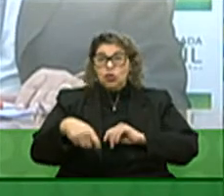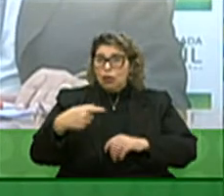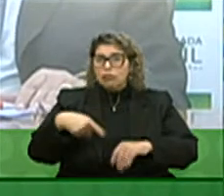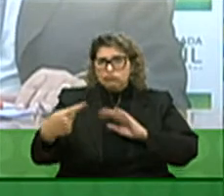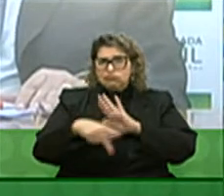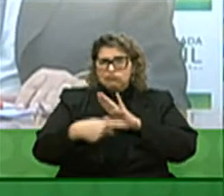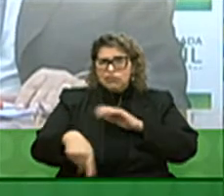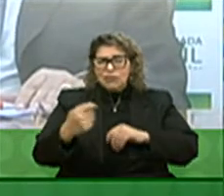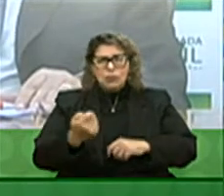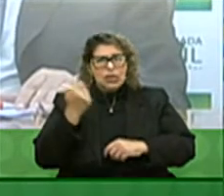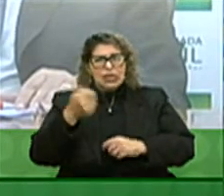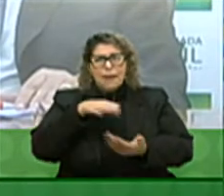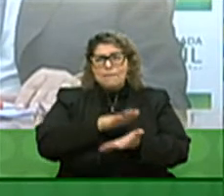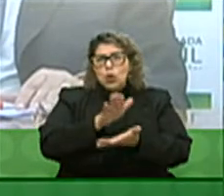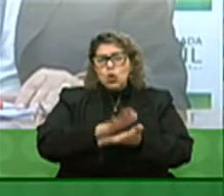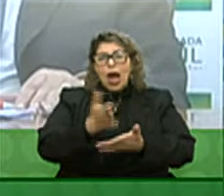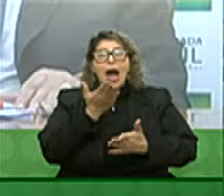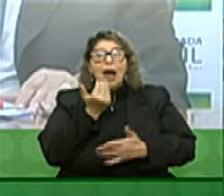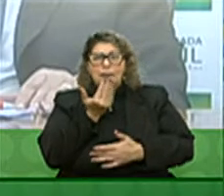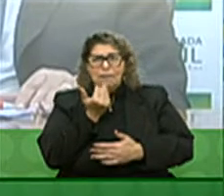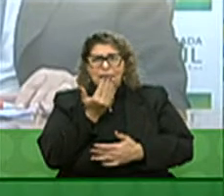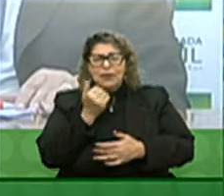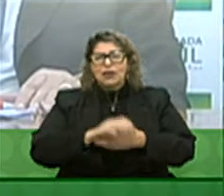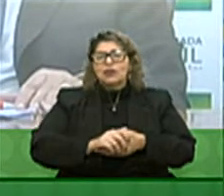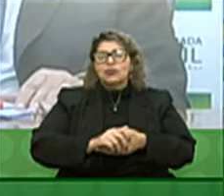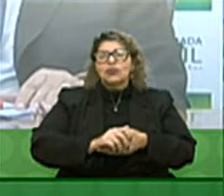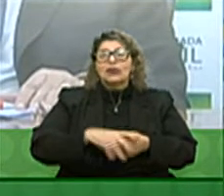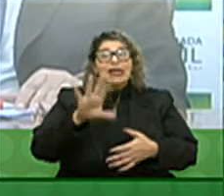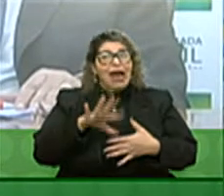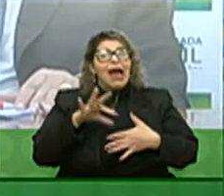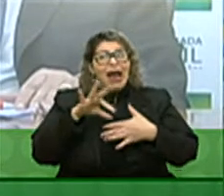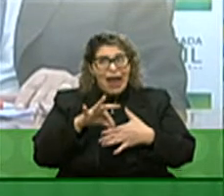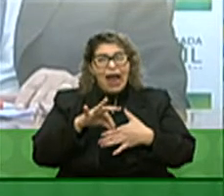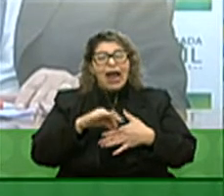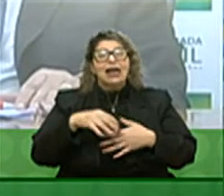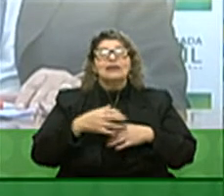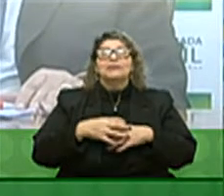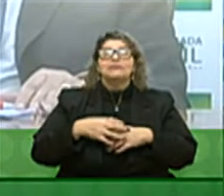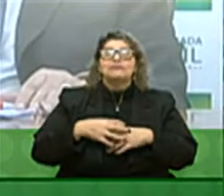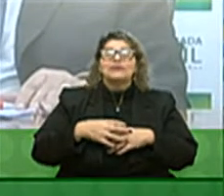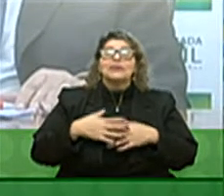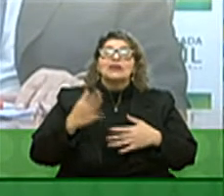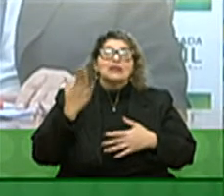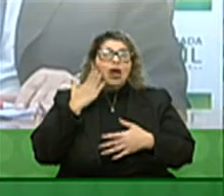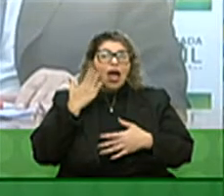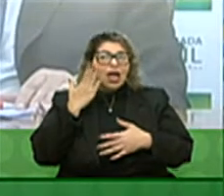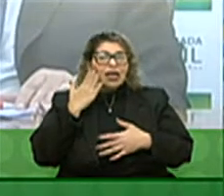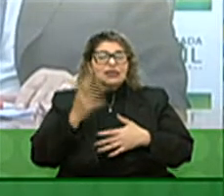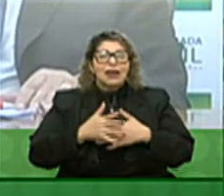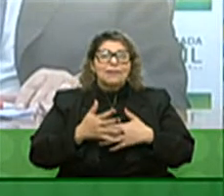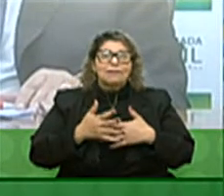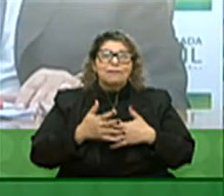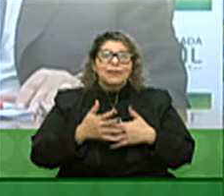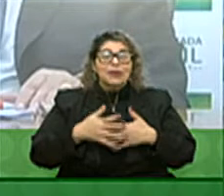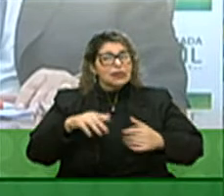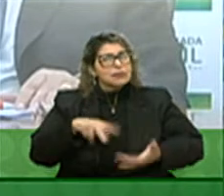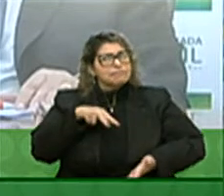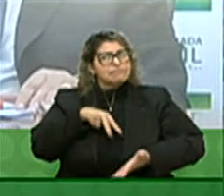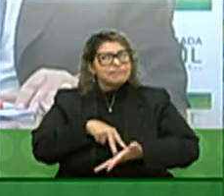estado grande produtor de alimentos especialmente na proteína animal e nesse aspecto manter